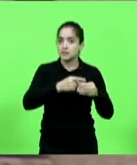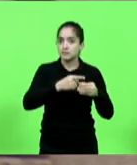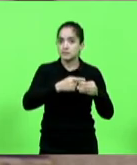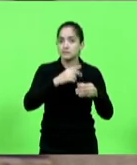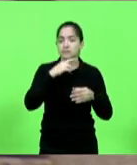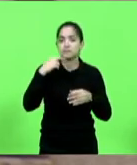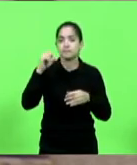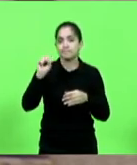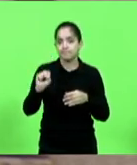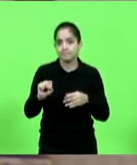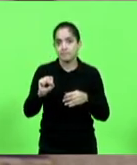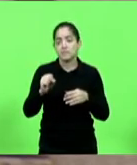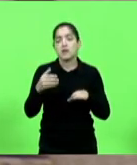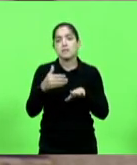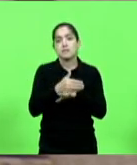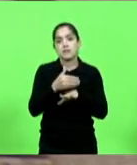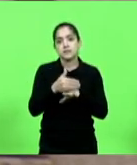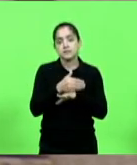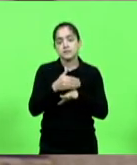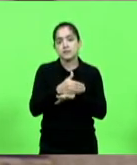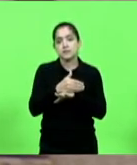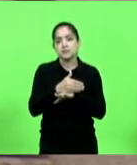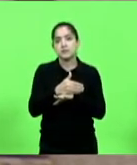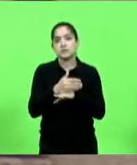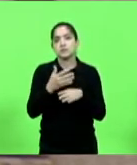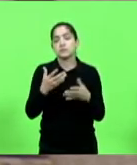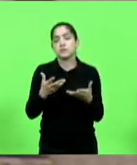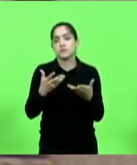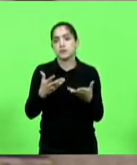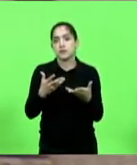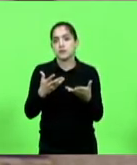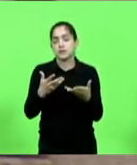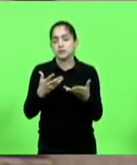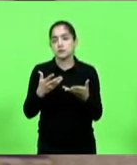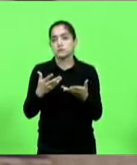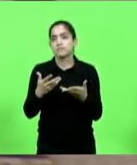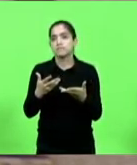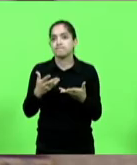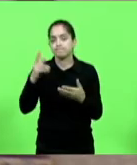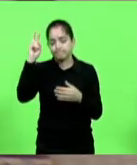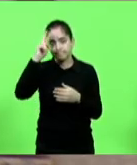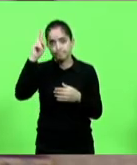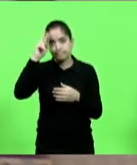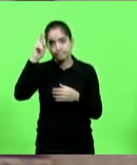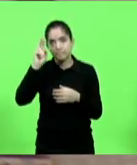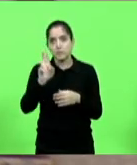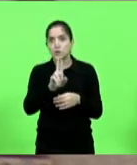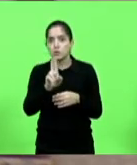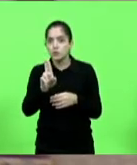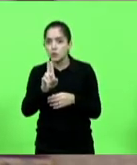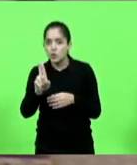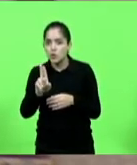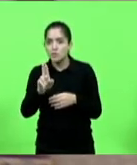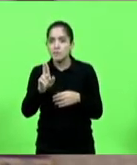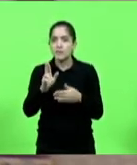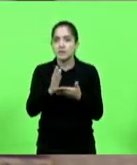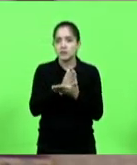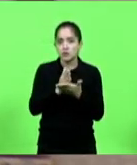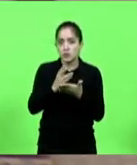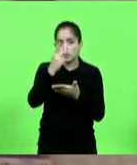grande participação, e aqui eu quero deixar, lembrar do nome de algumas poucas pessoas, para eu